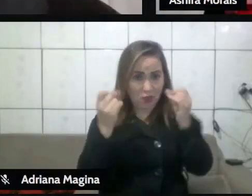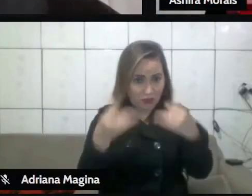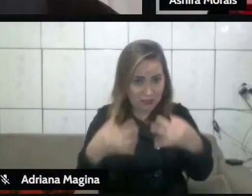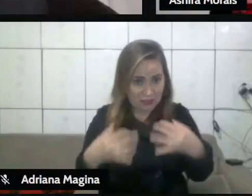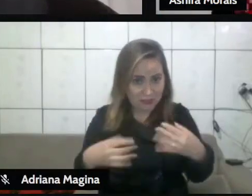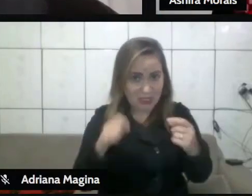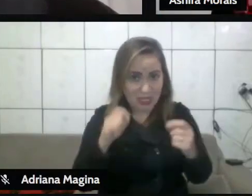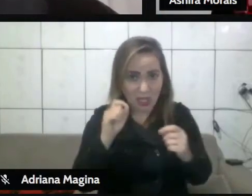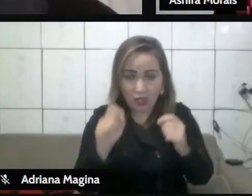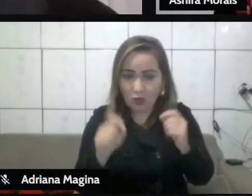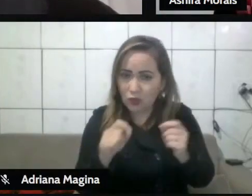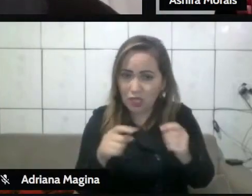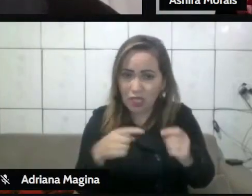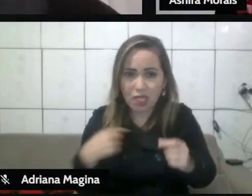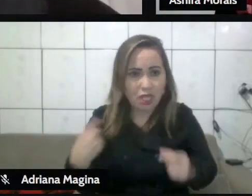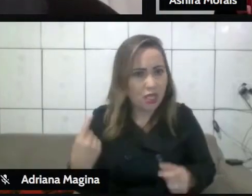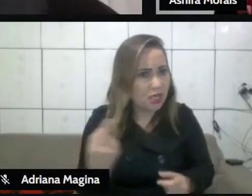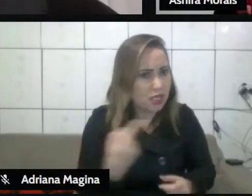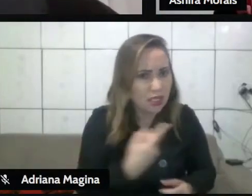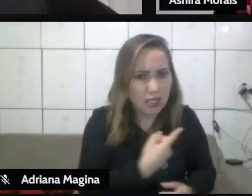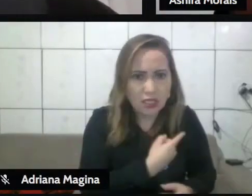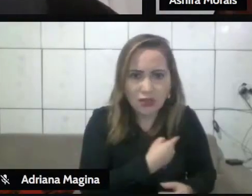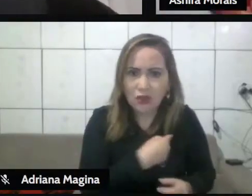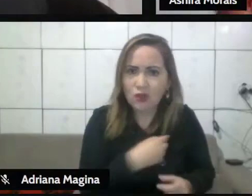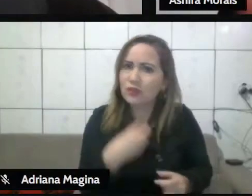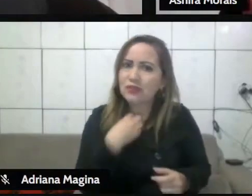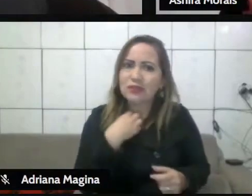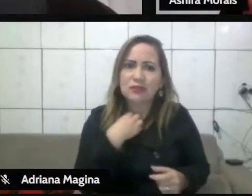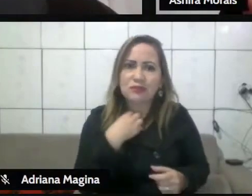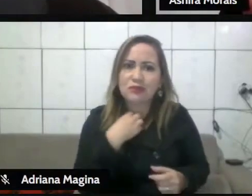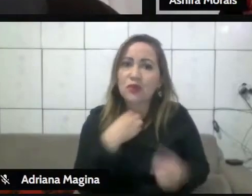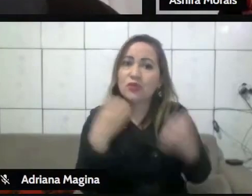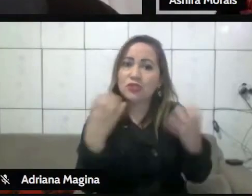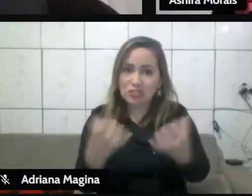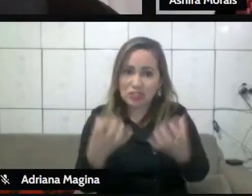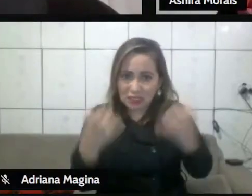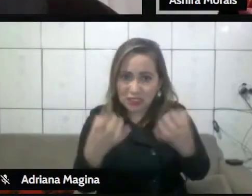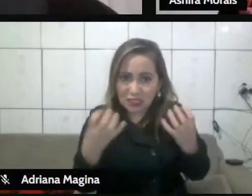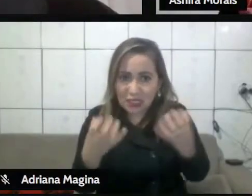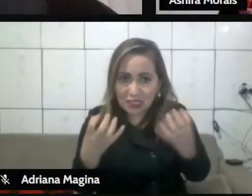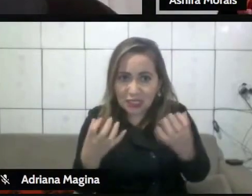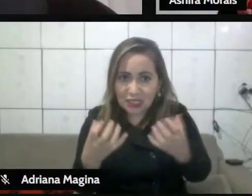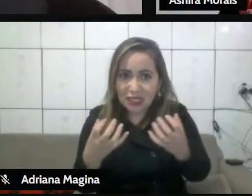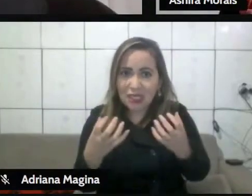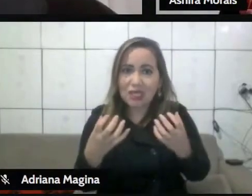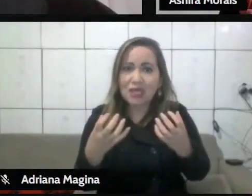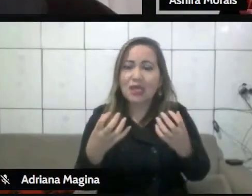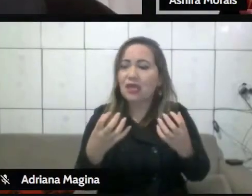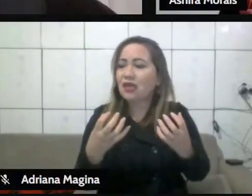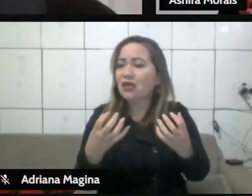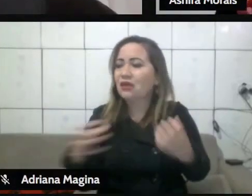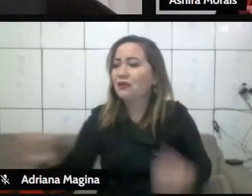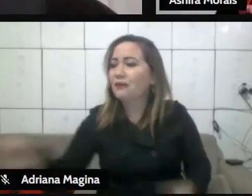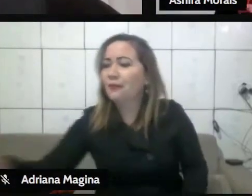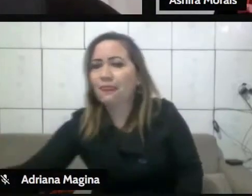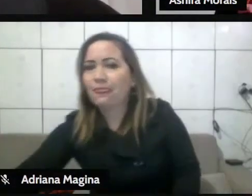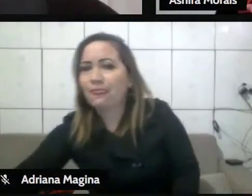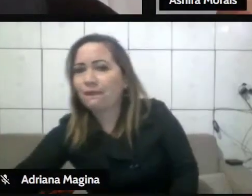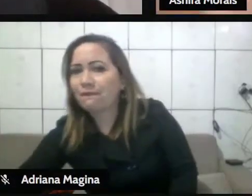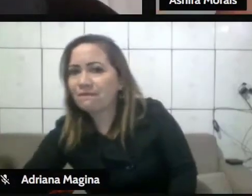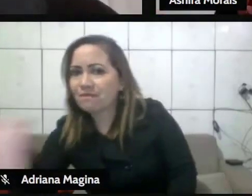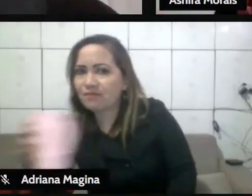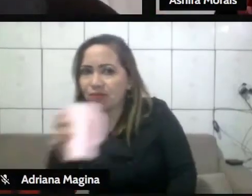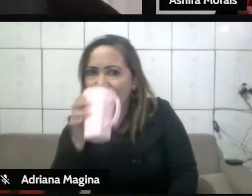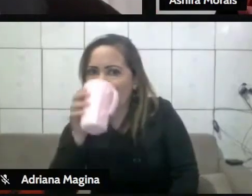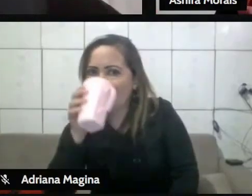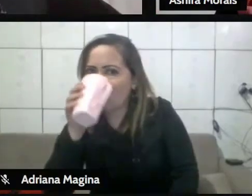que nós não deveremos almejar sermos mestres, enfim, porque o mestre vai receber mais duro juízo. Agora